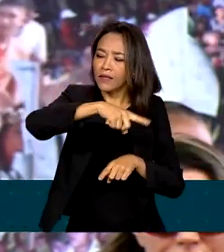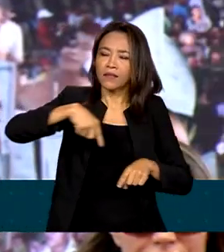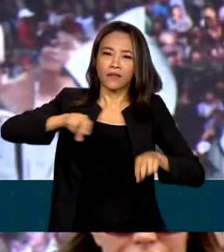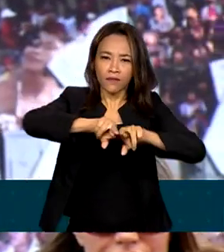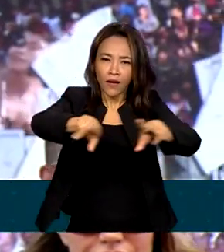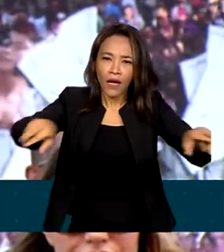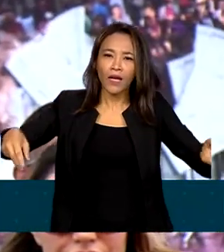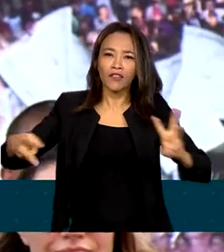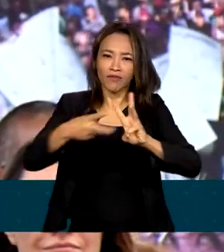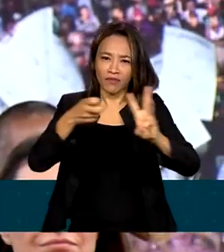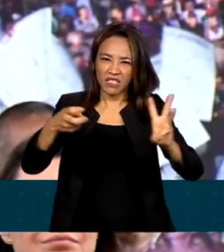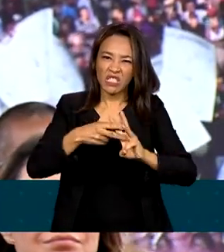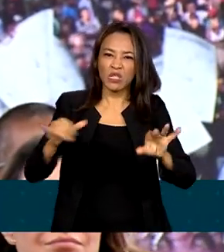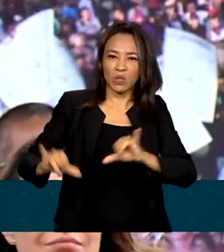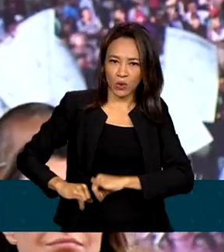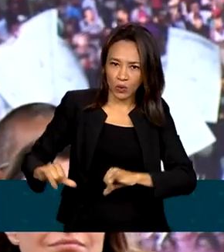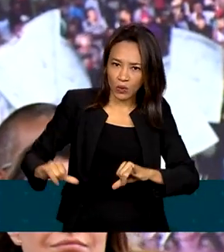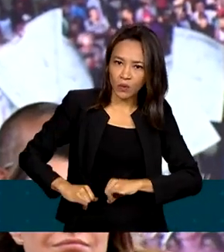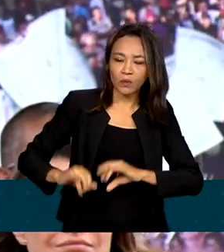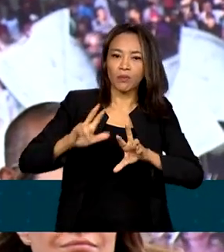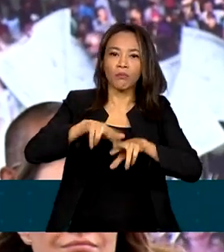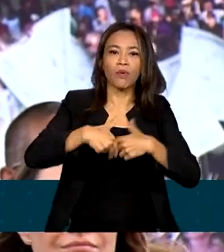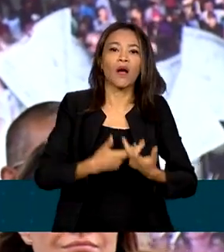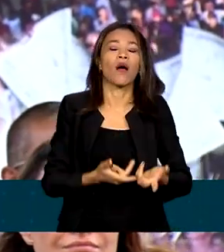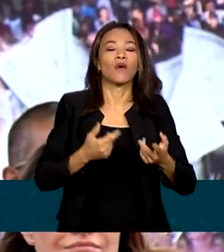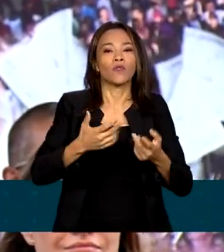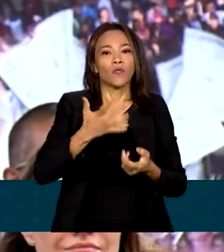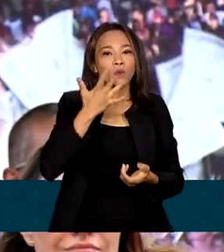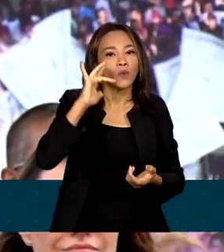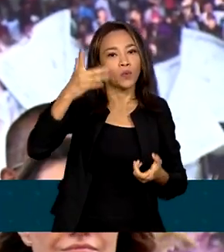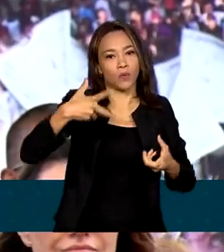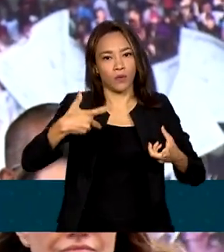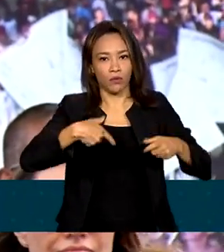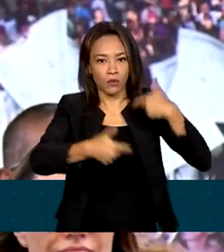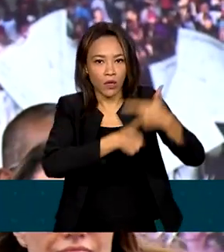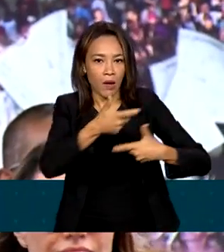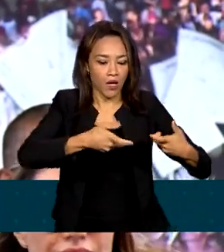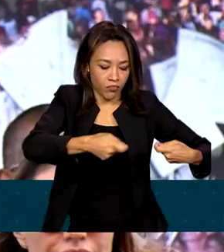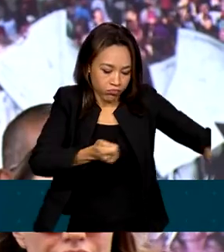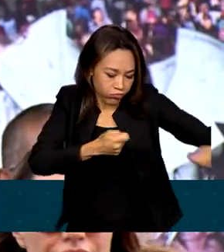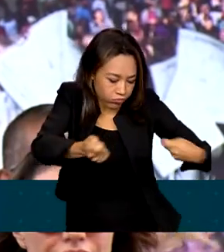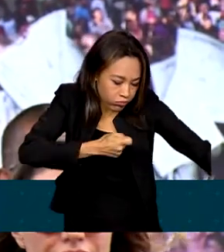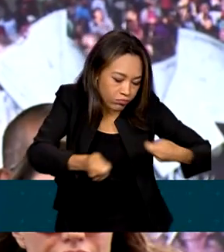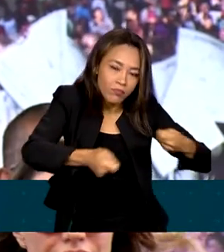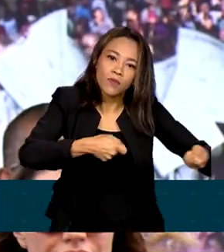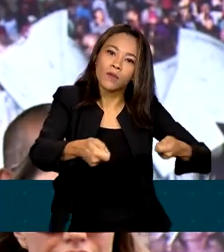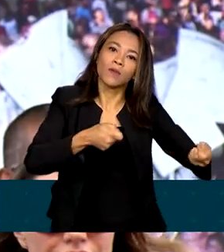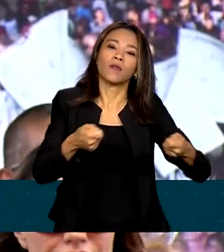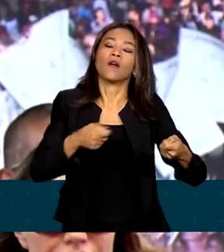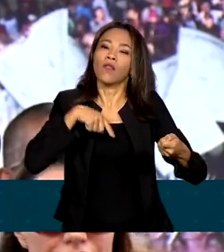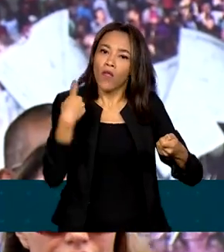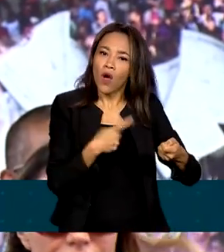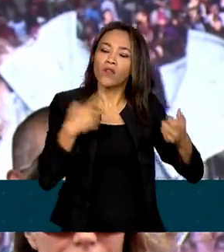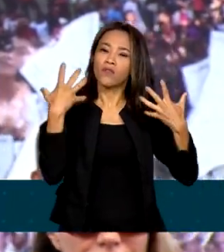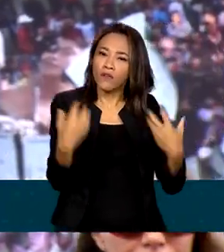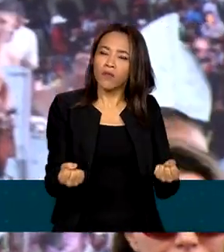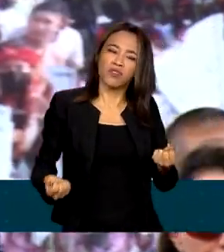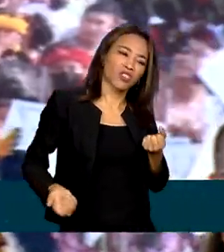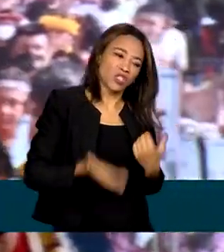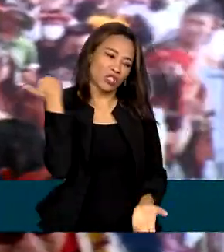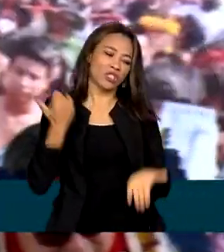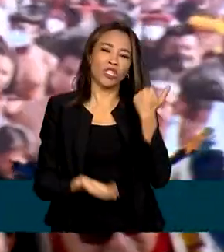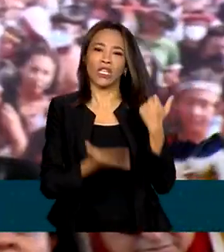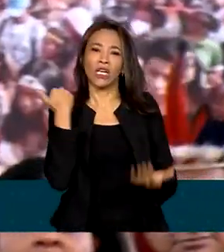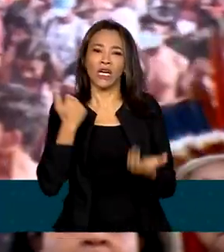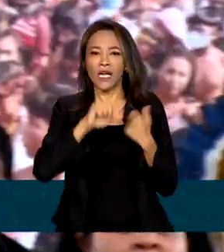e foram massacrados pelos garimpeiros. E eu quero dizer para vocês, nós vamos tirar definitivamente os